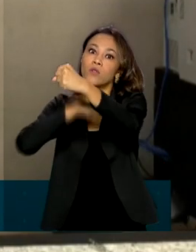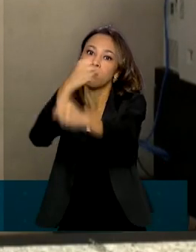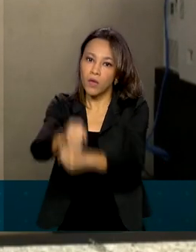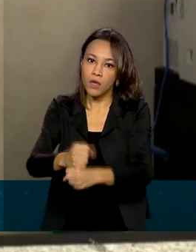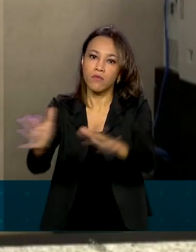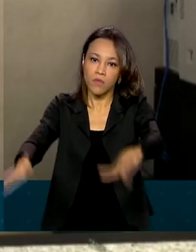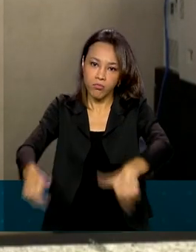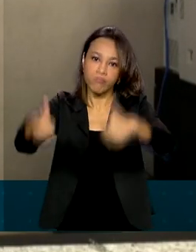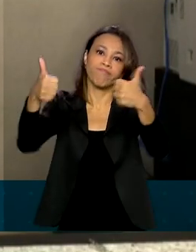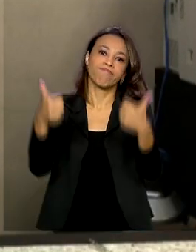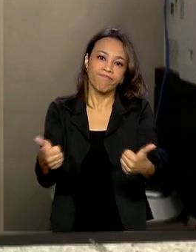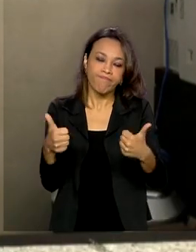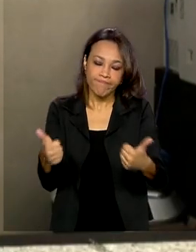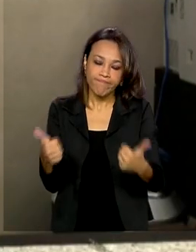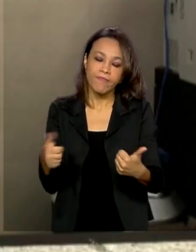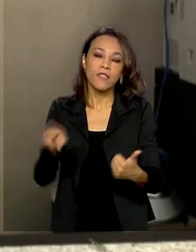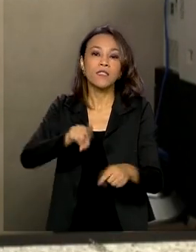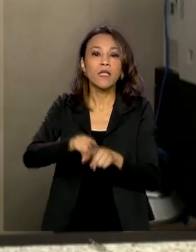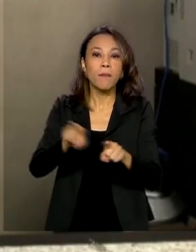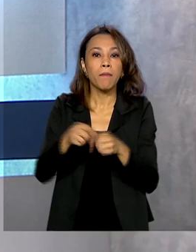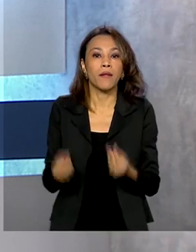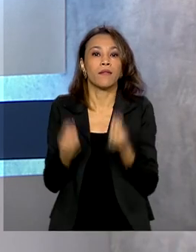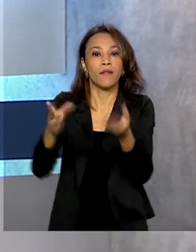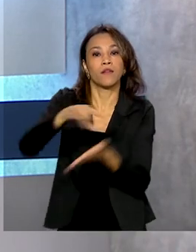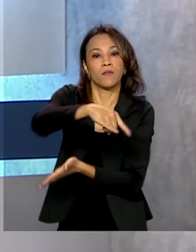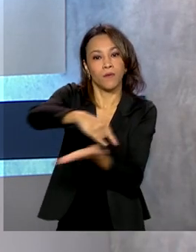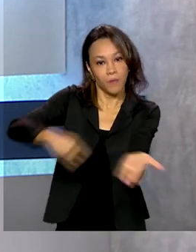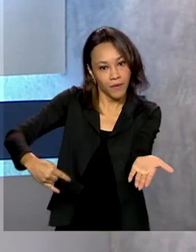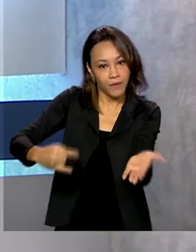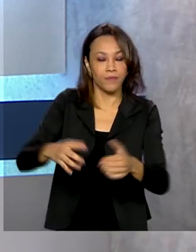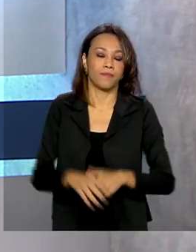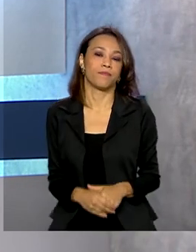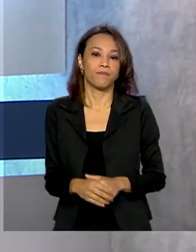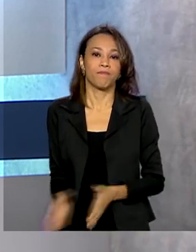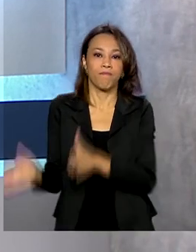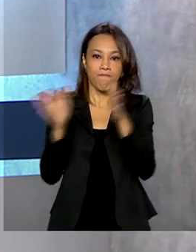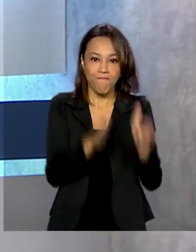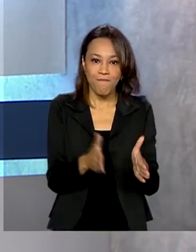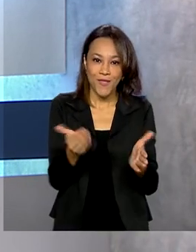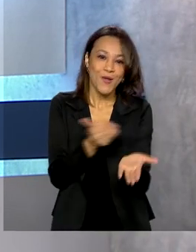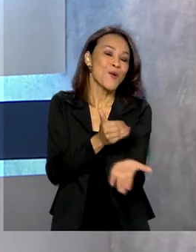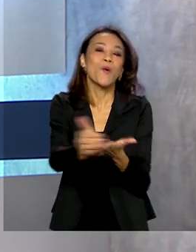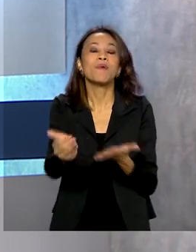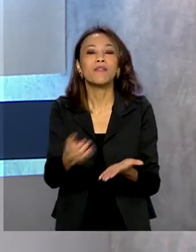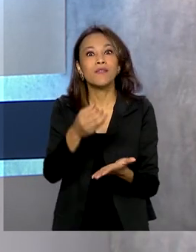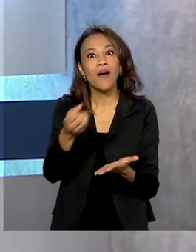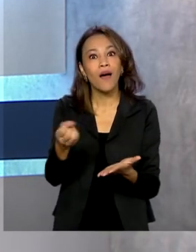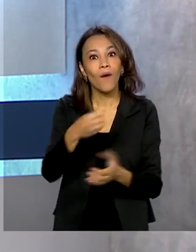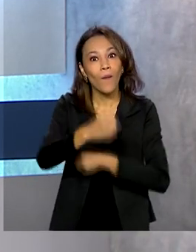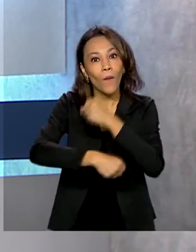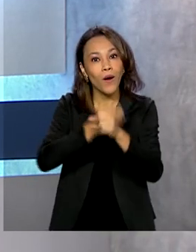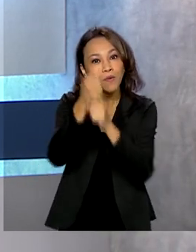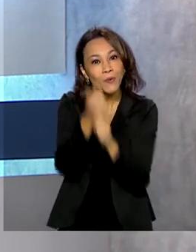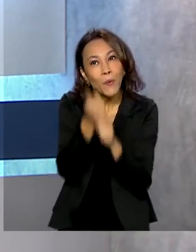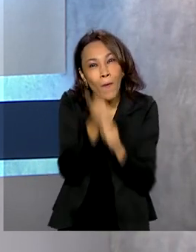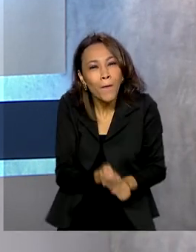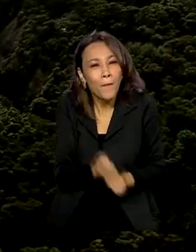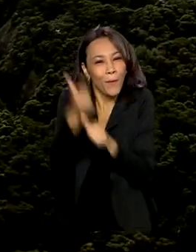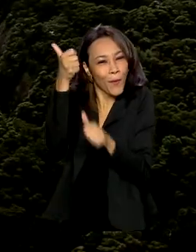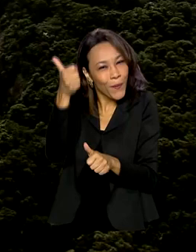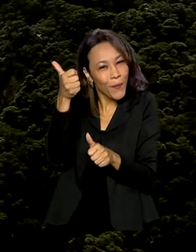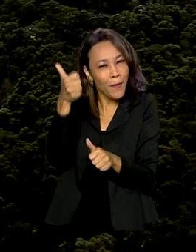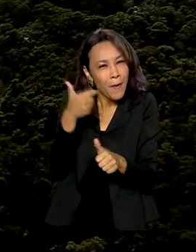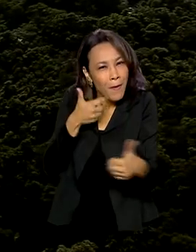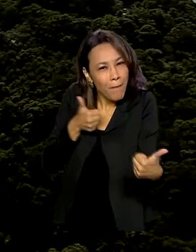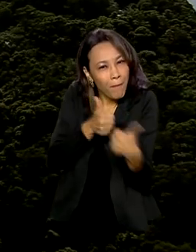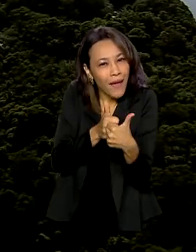termos de regularização fundiária e de emissão de títulos. E para começar o ano novo bem mais próximo da natureza, uma